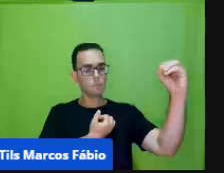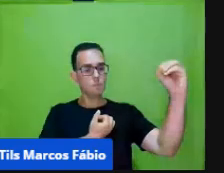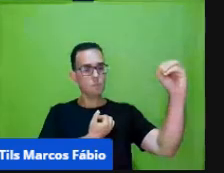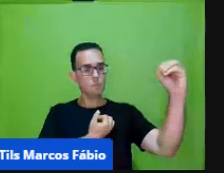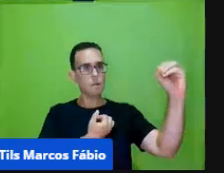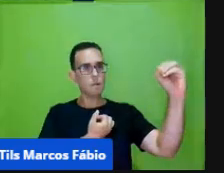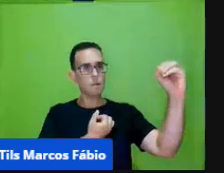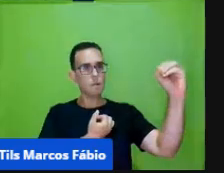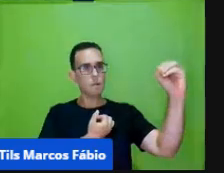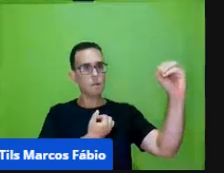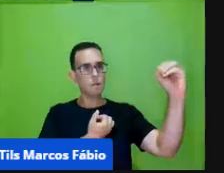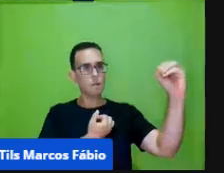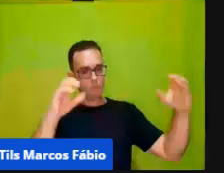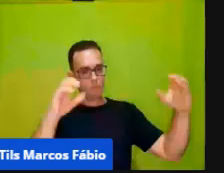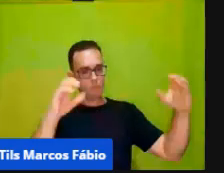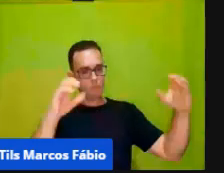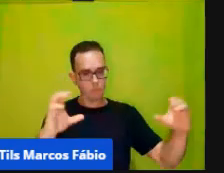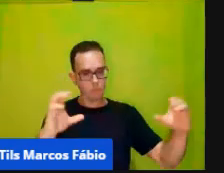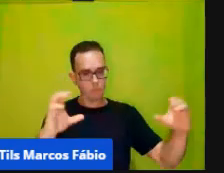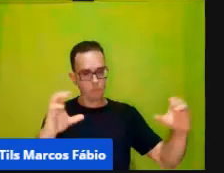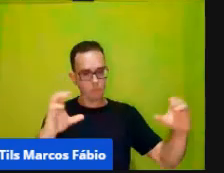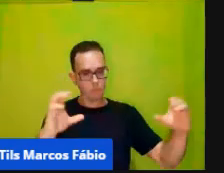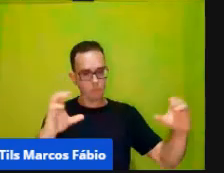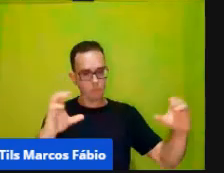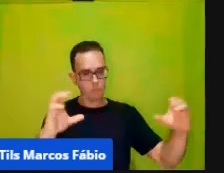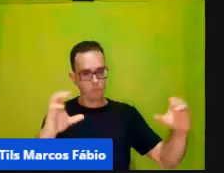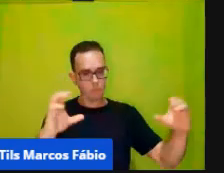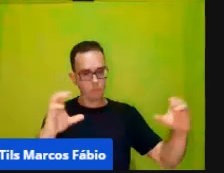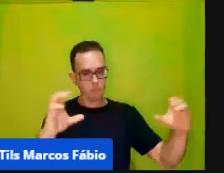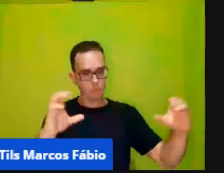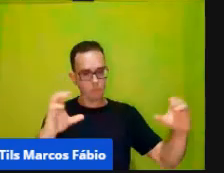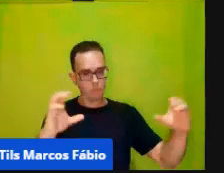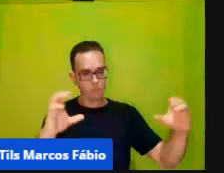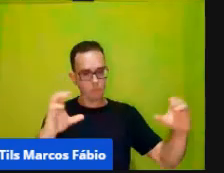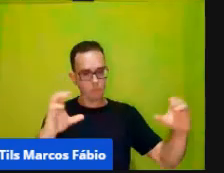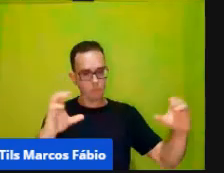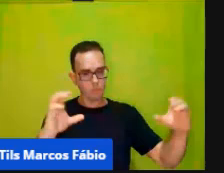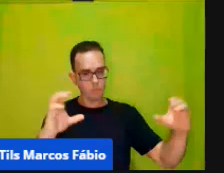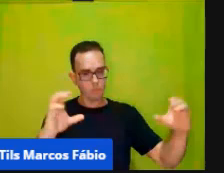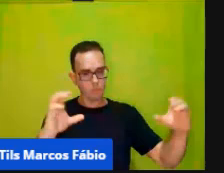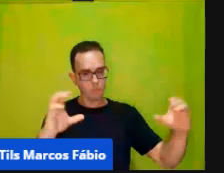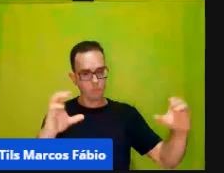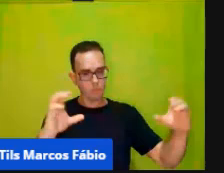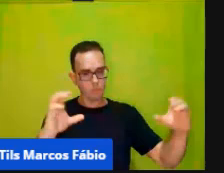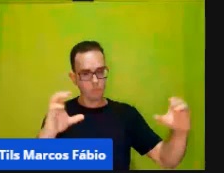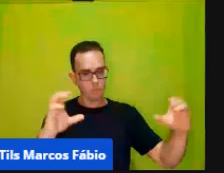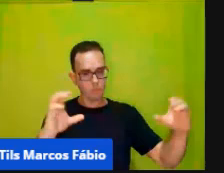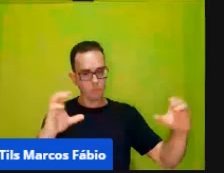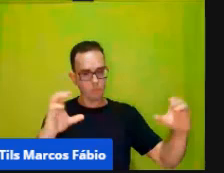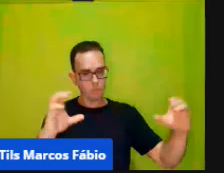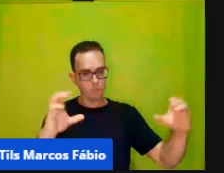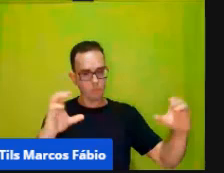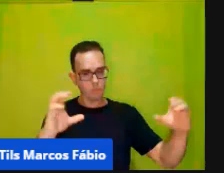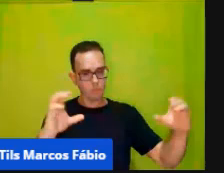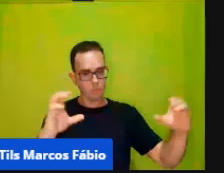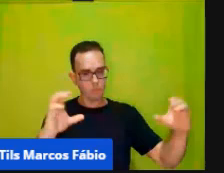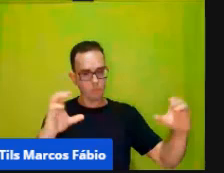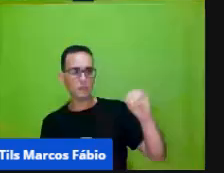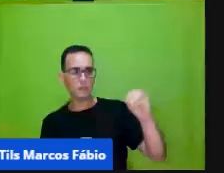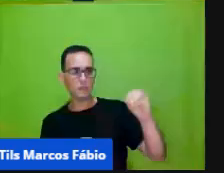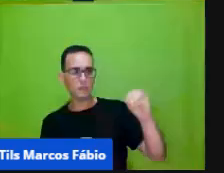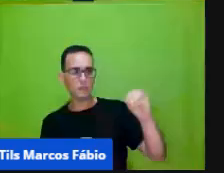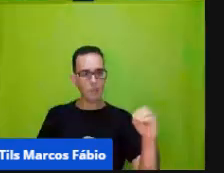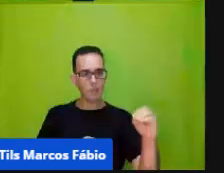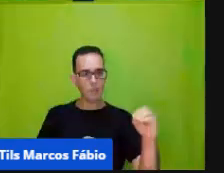completos então, o dez vinte trinta quarenta cinquenta e assim por diante e que ele vai somando